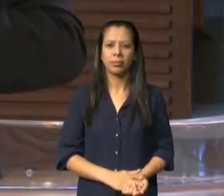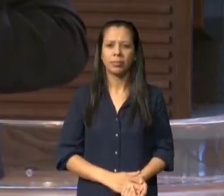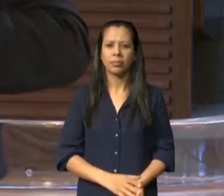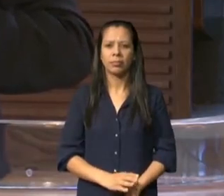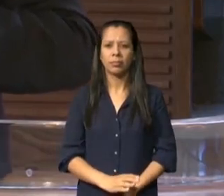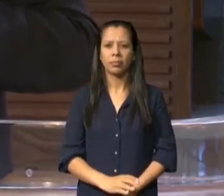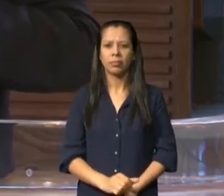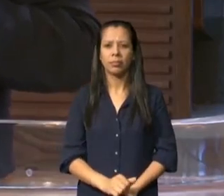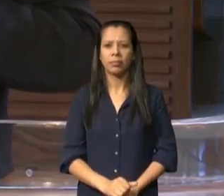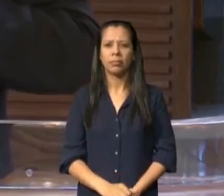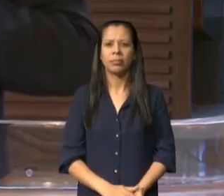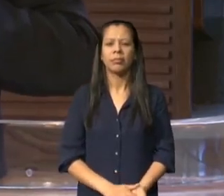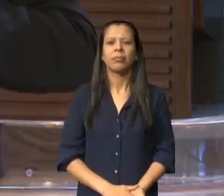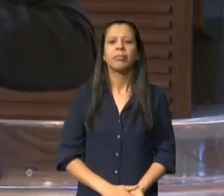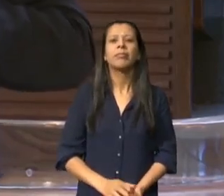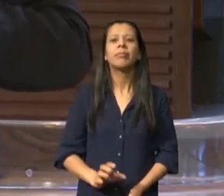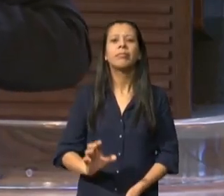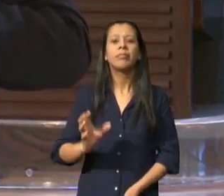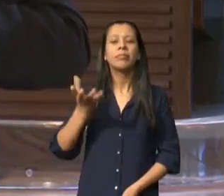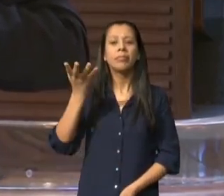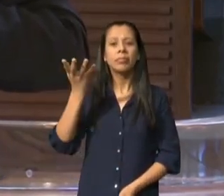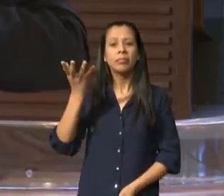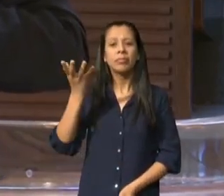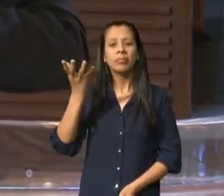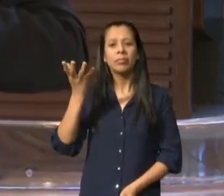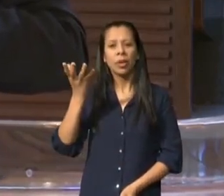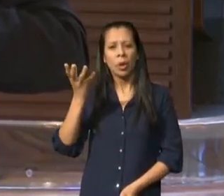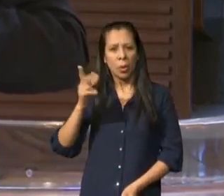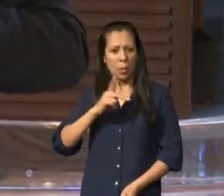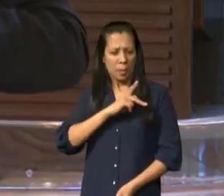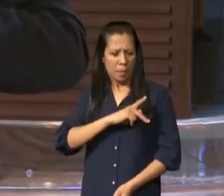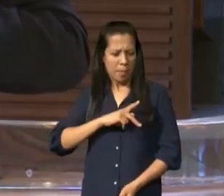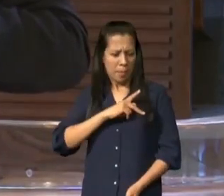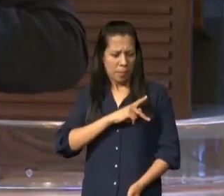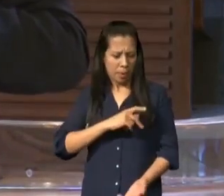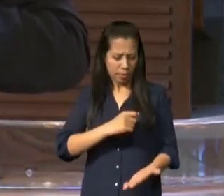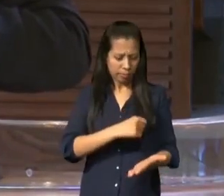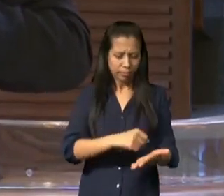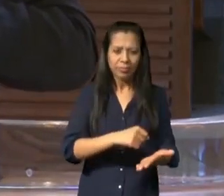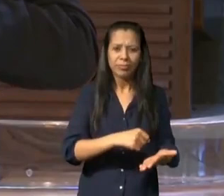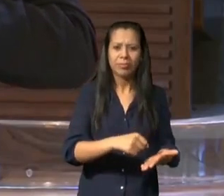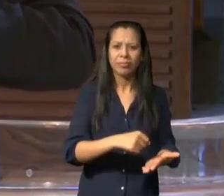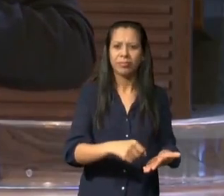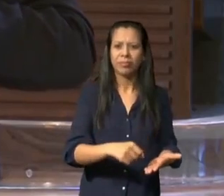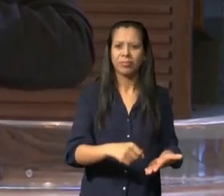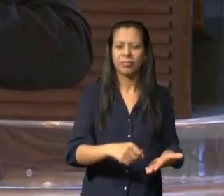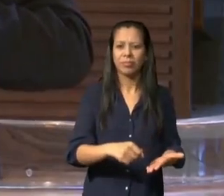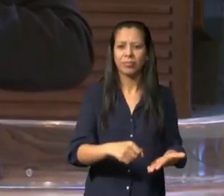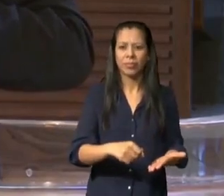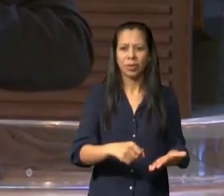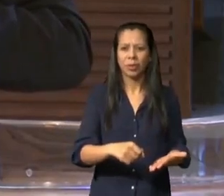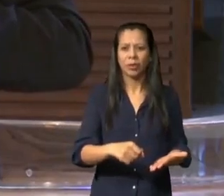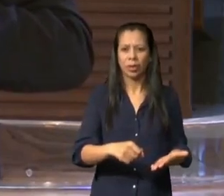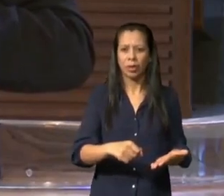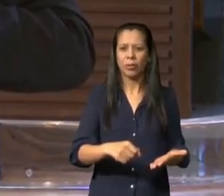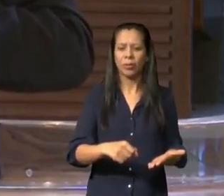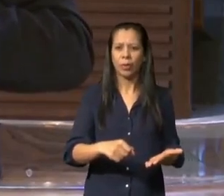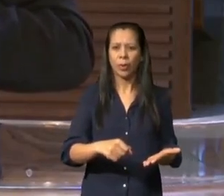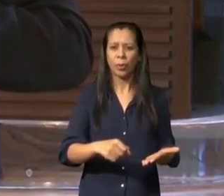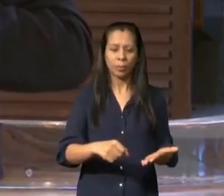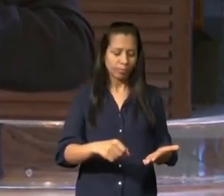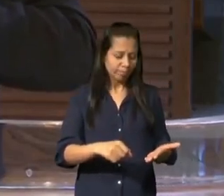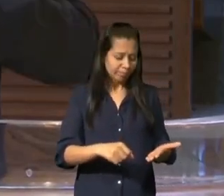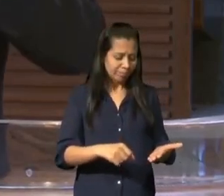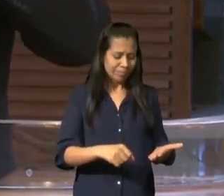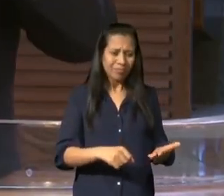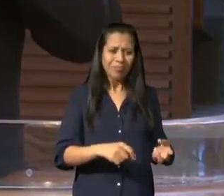no versículo 3 Paulo dizendo aos seus amados irmãos de Corinto todos eles comeram de